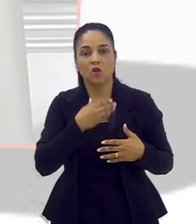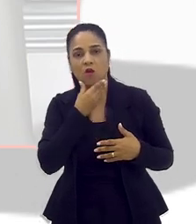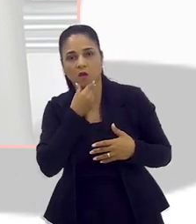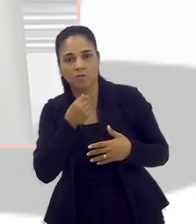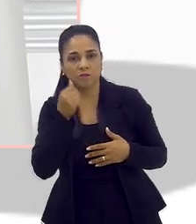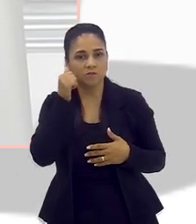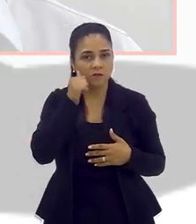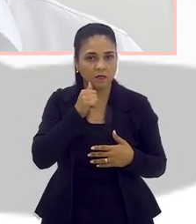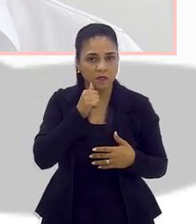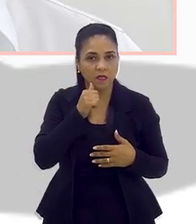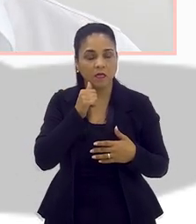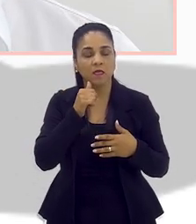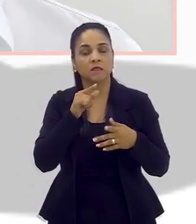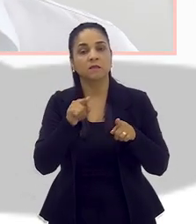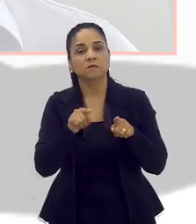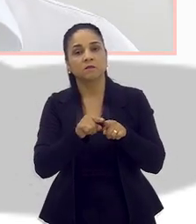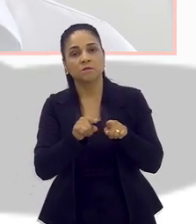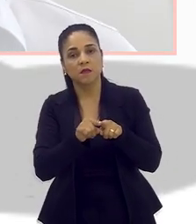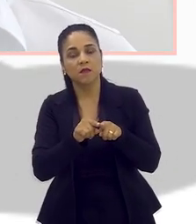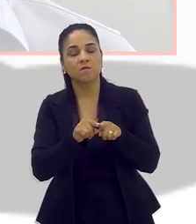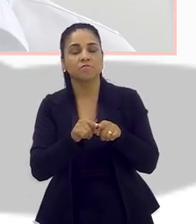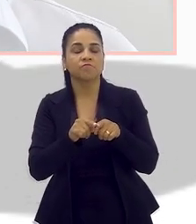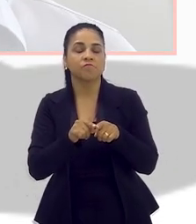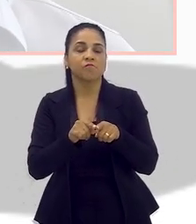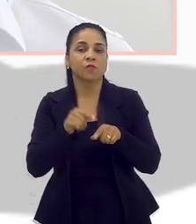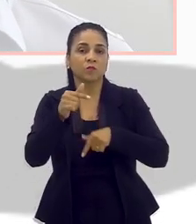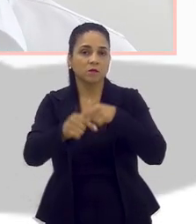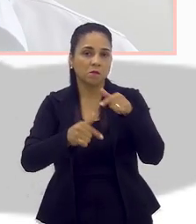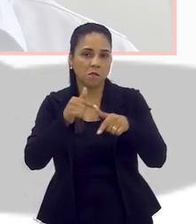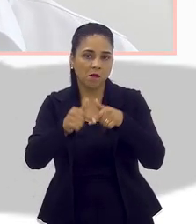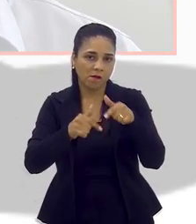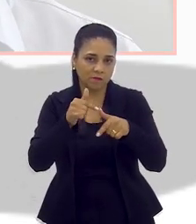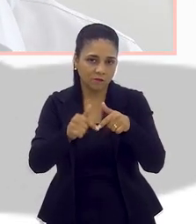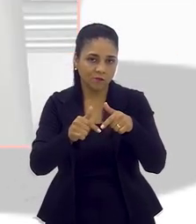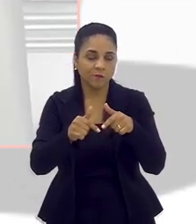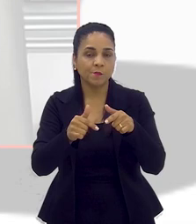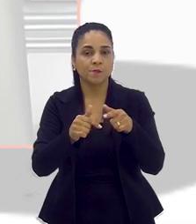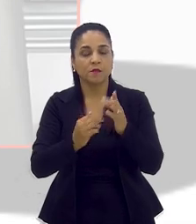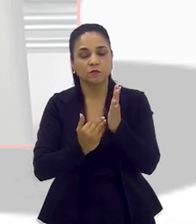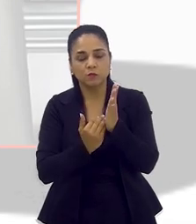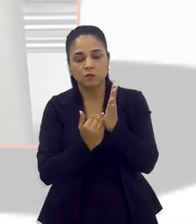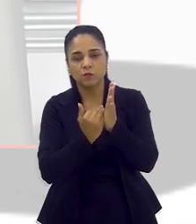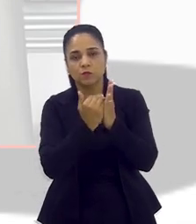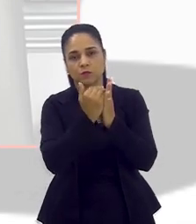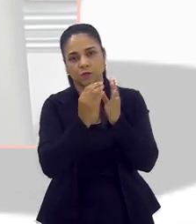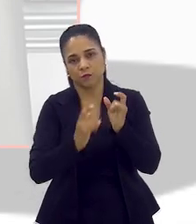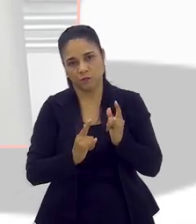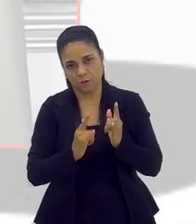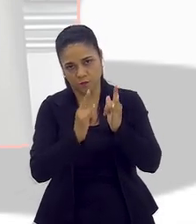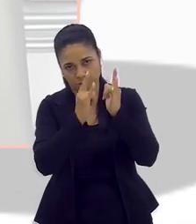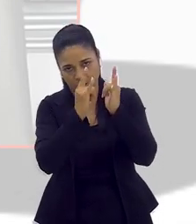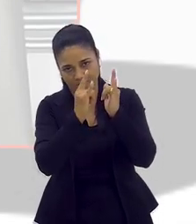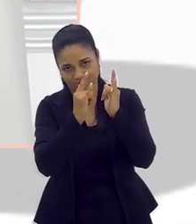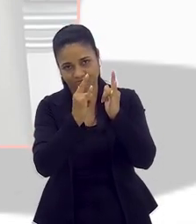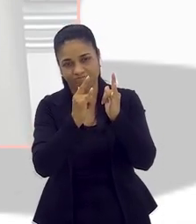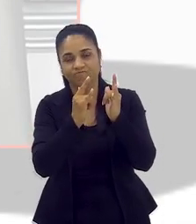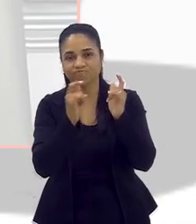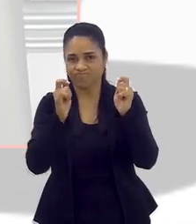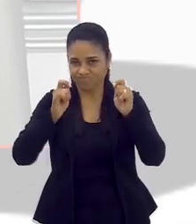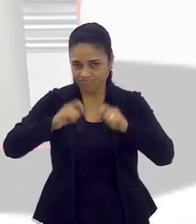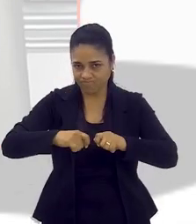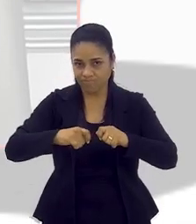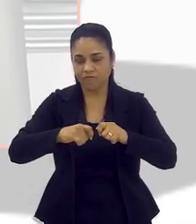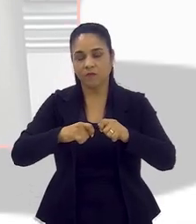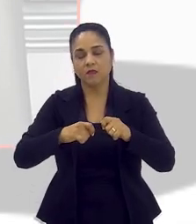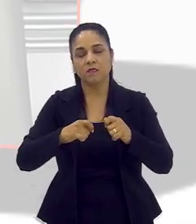de poder fazer com que o entregador suba até na sua casa, obviamente, se ele quiser e puder, tiver apto para subir, aí